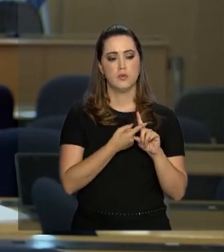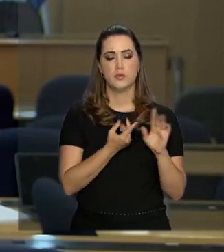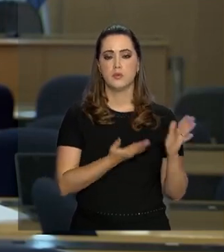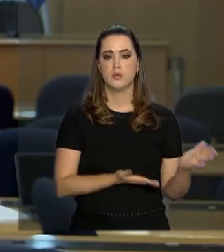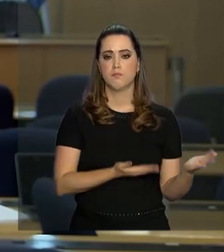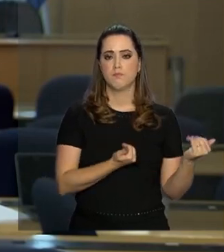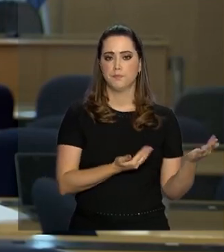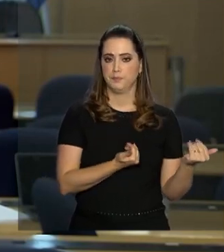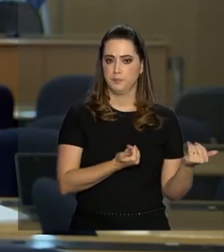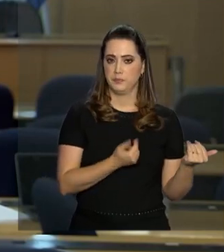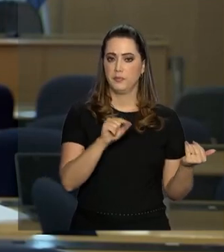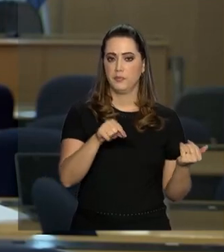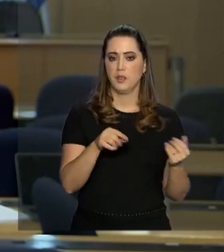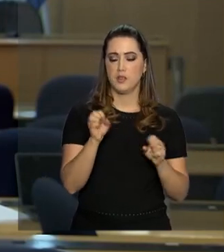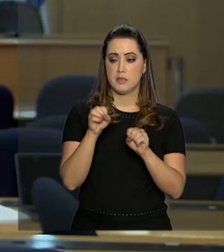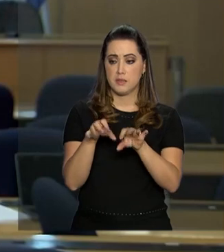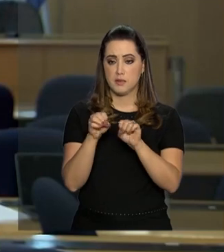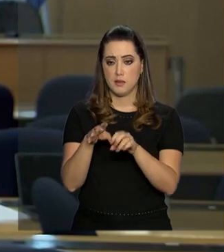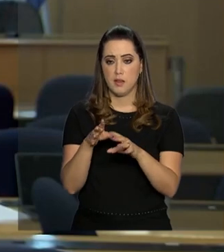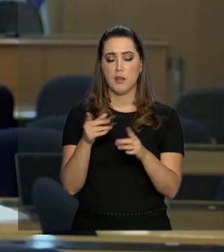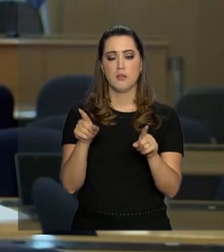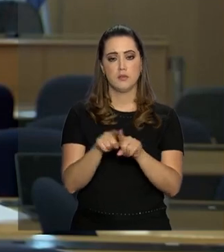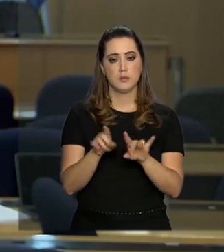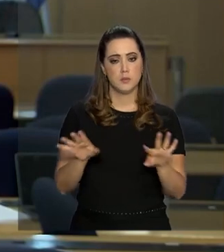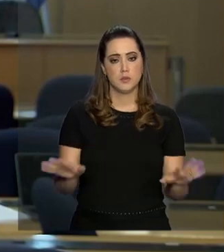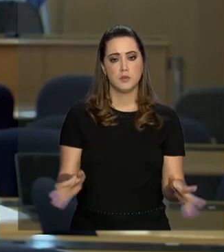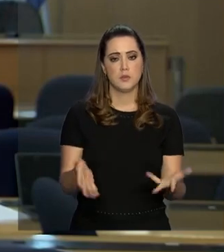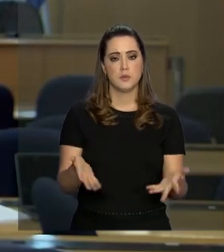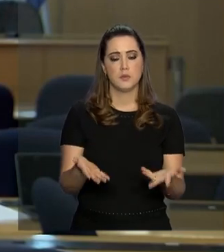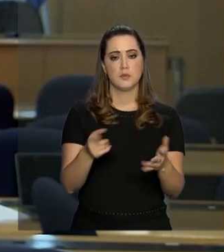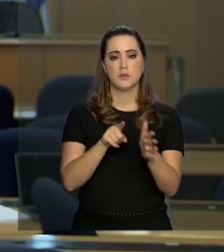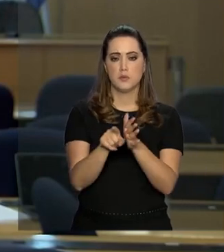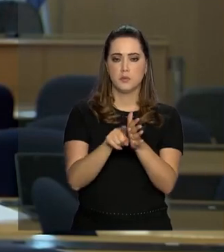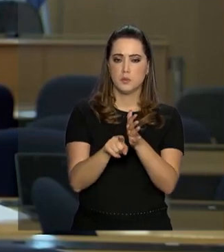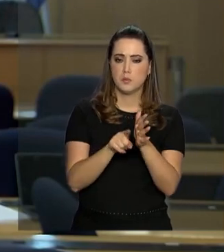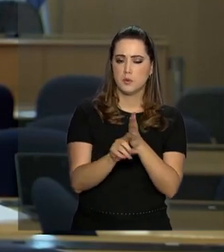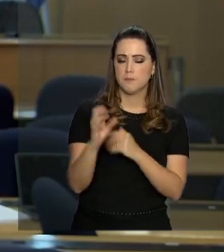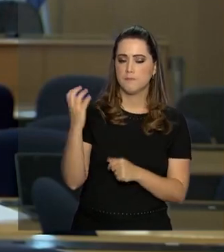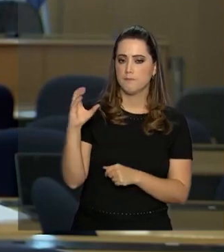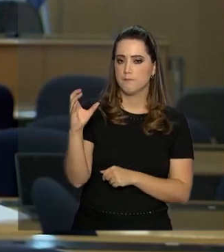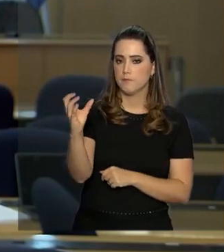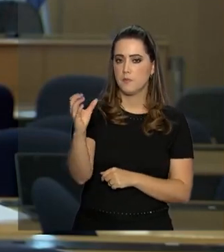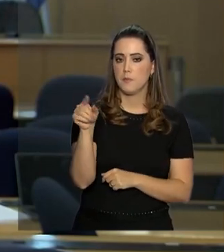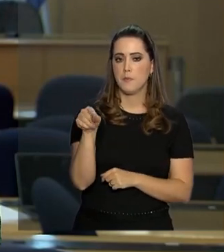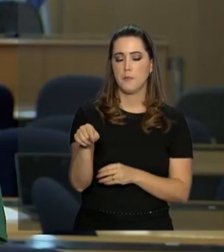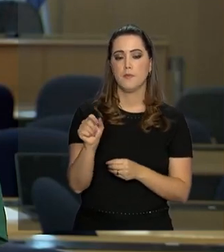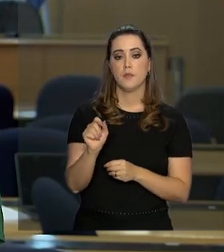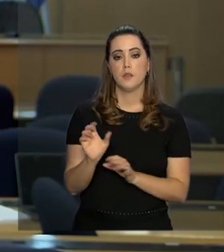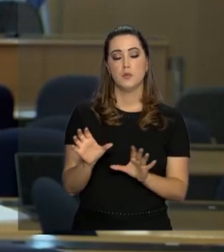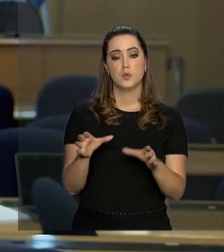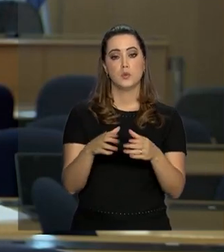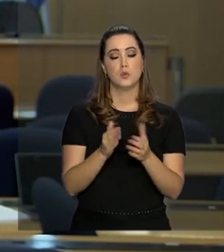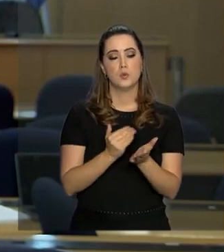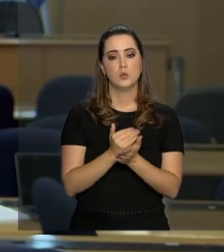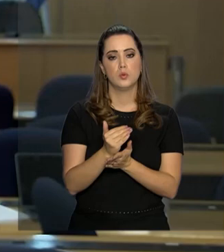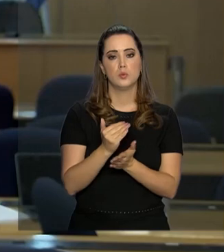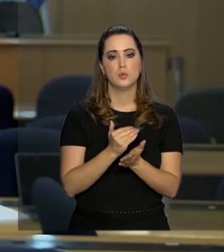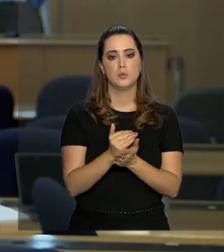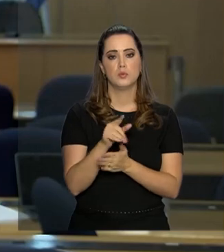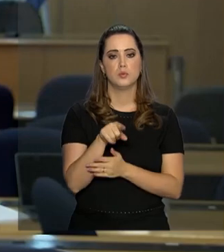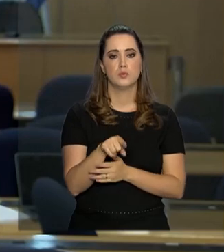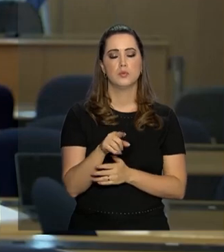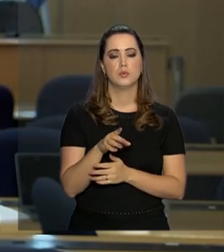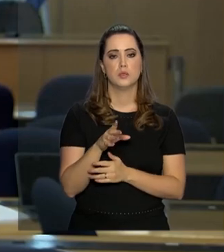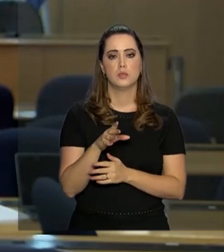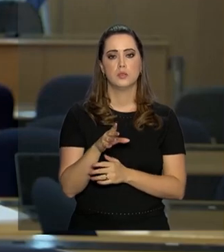adolescência, medidas educativas e até o incentivo de pesquisas científicas para essa fase específica,